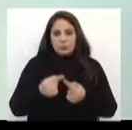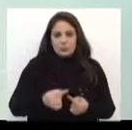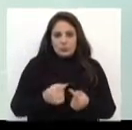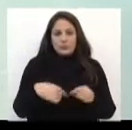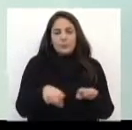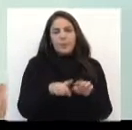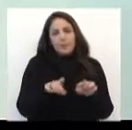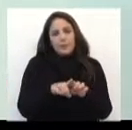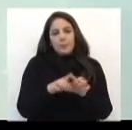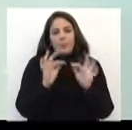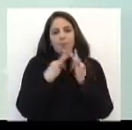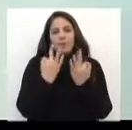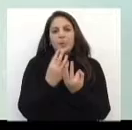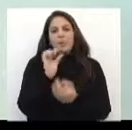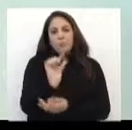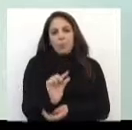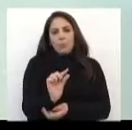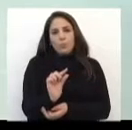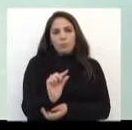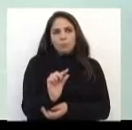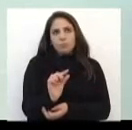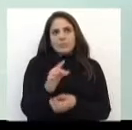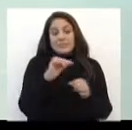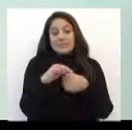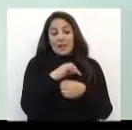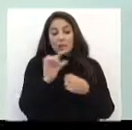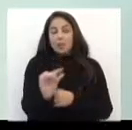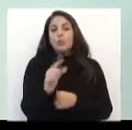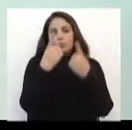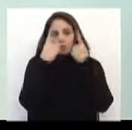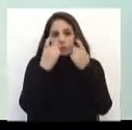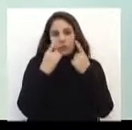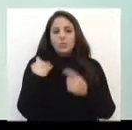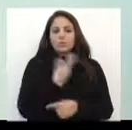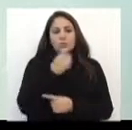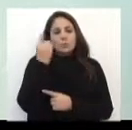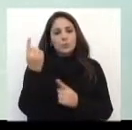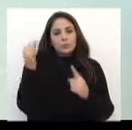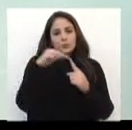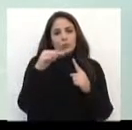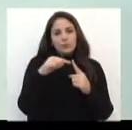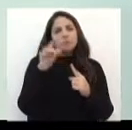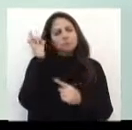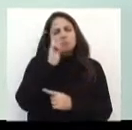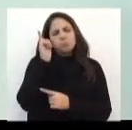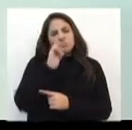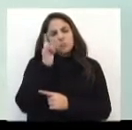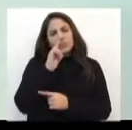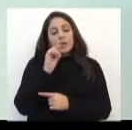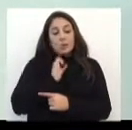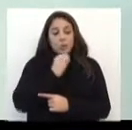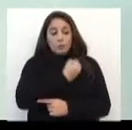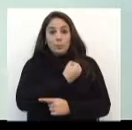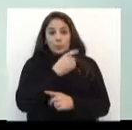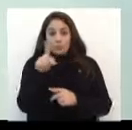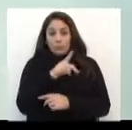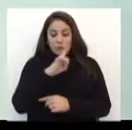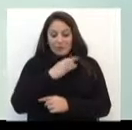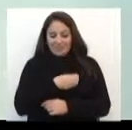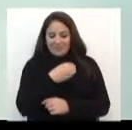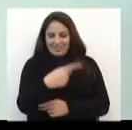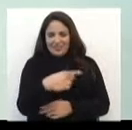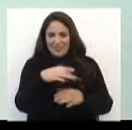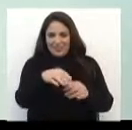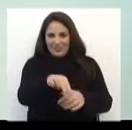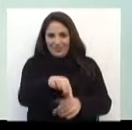e, enfim, uma cidade menos violenta. Esse é o nosso objetivo e eu acho que estamos alcançando, pelo grande número de professores que estão aqui hoje,